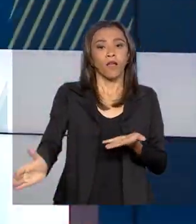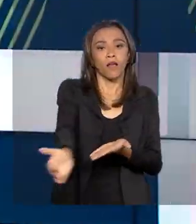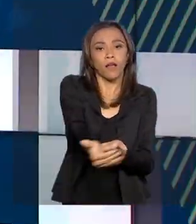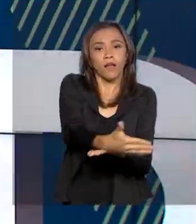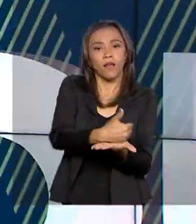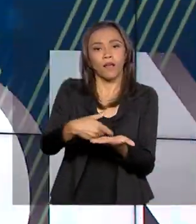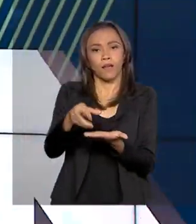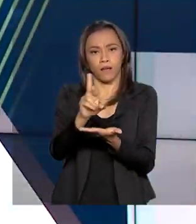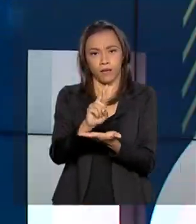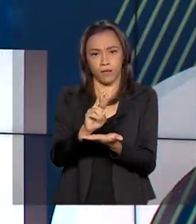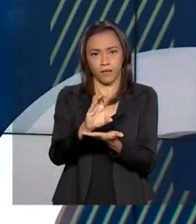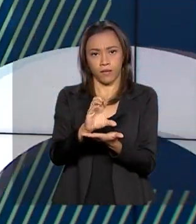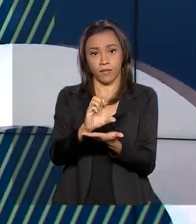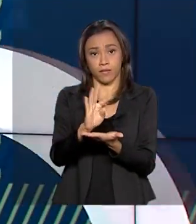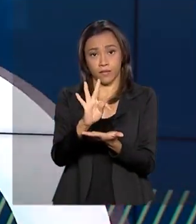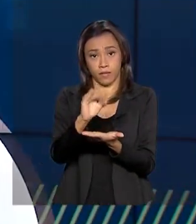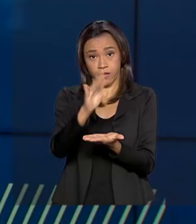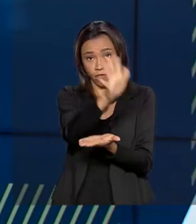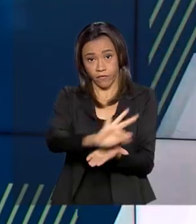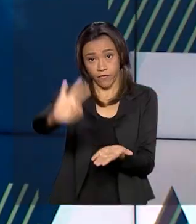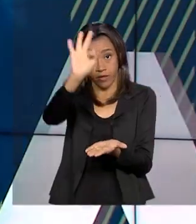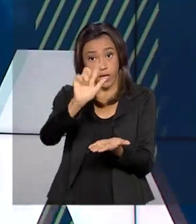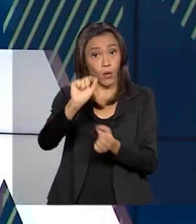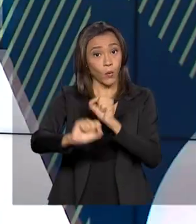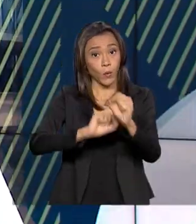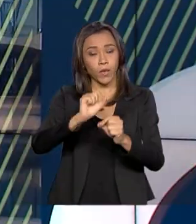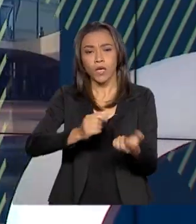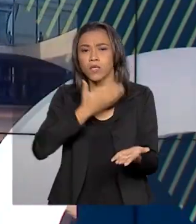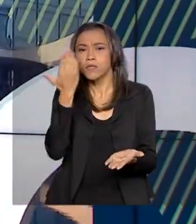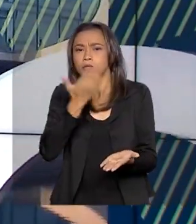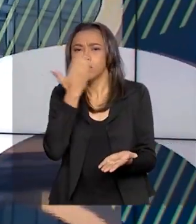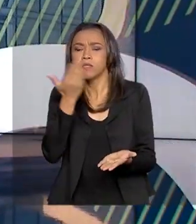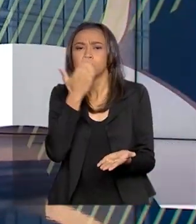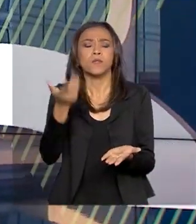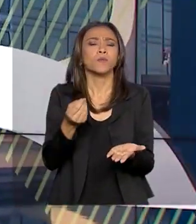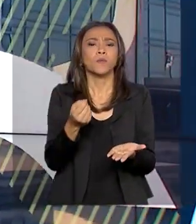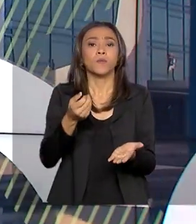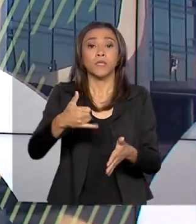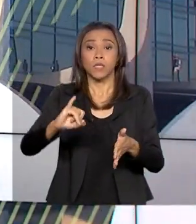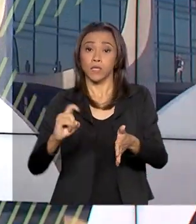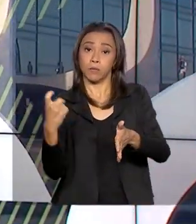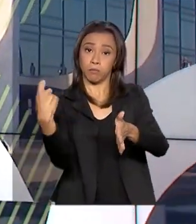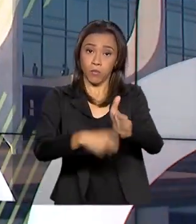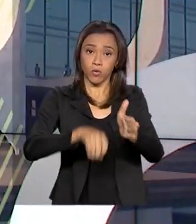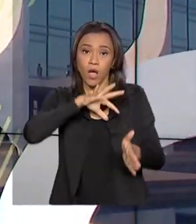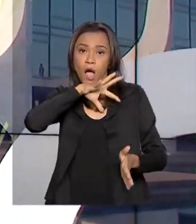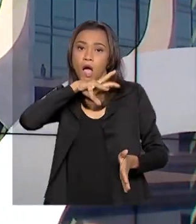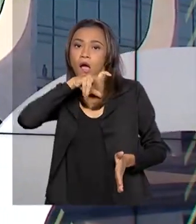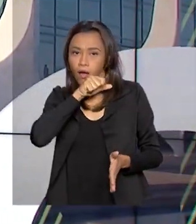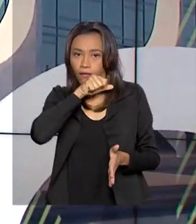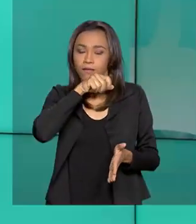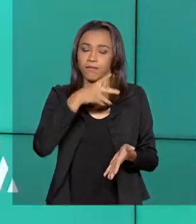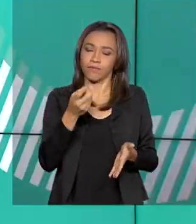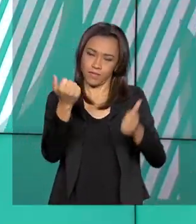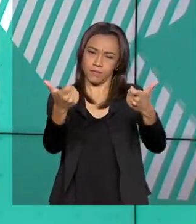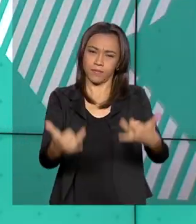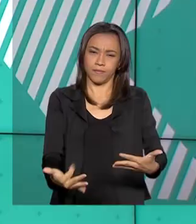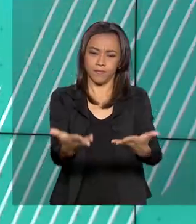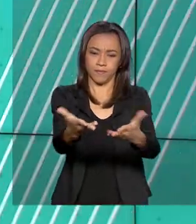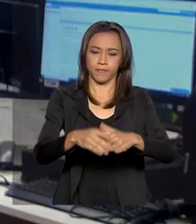abriu hoje a consulta a lotes residuais do Imposto de Renda. Quem tem as informações para a gente é o repórter Dimas Soldi.